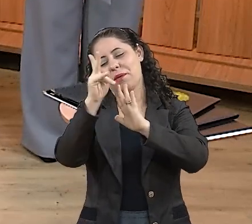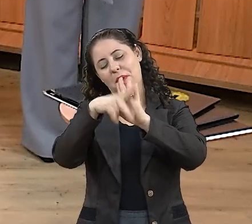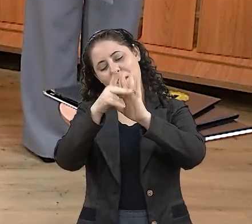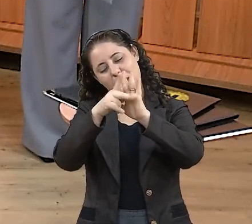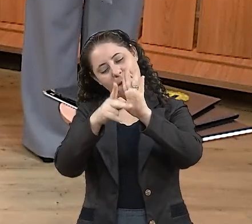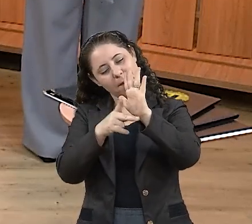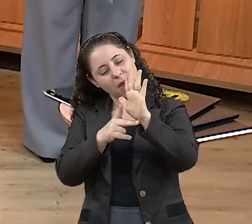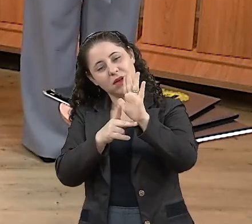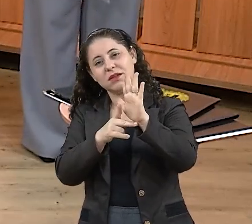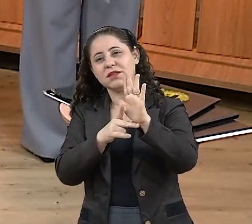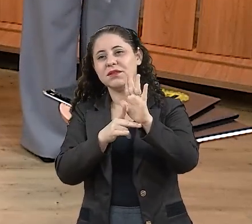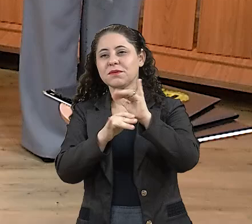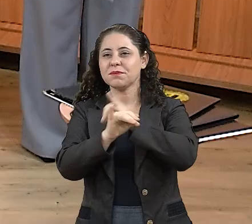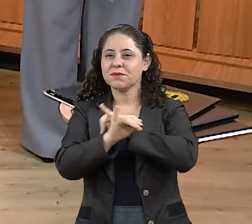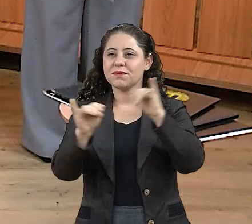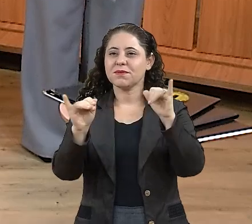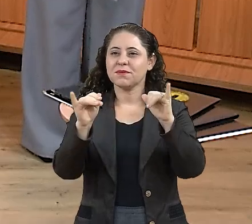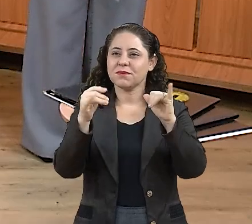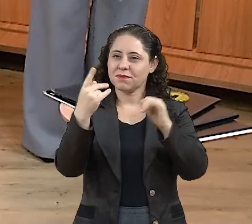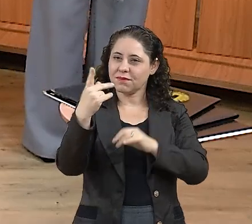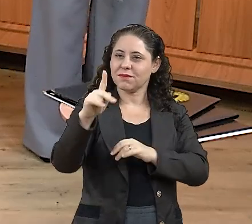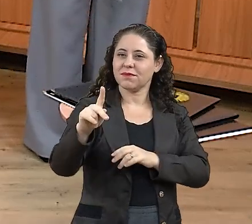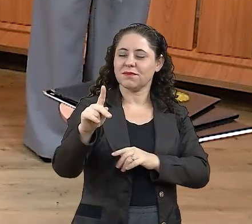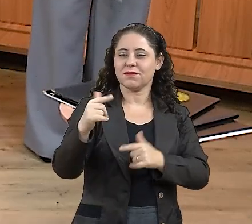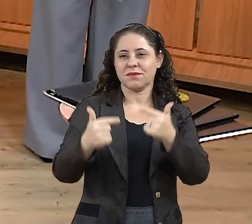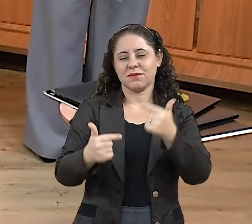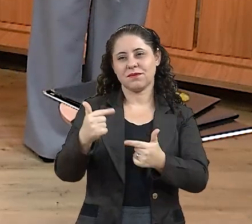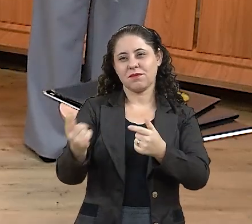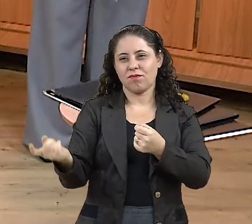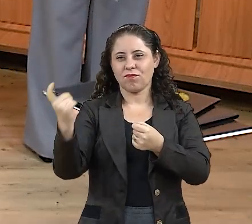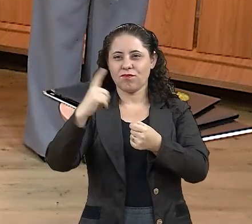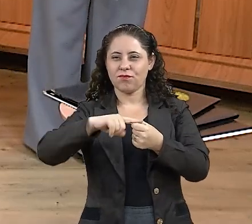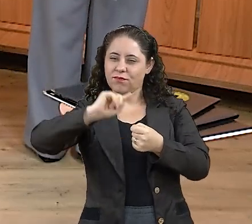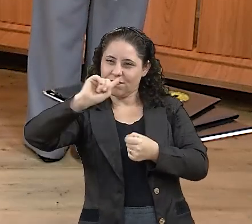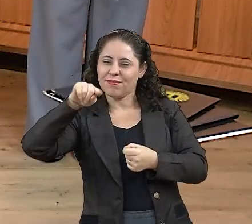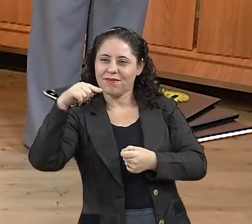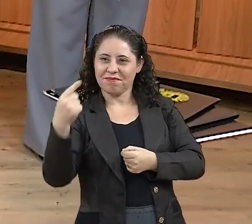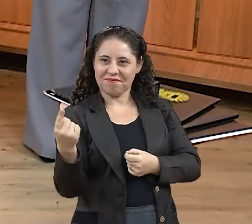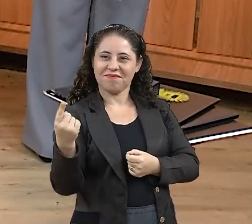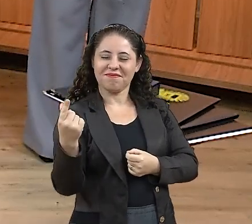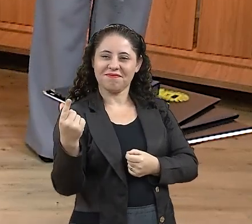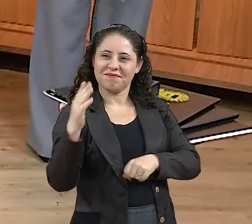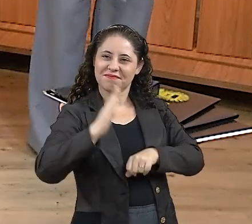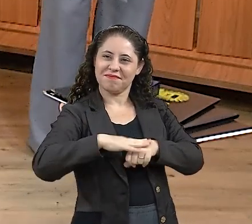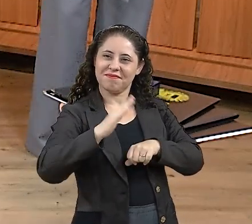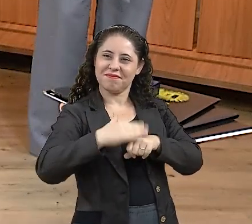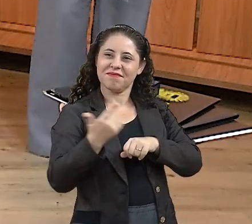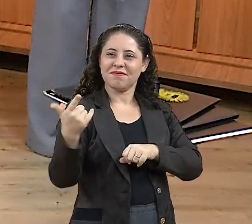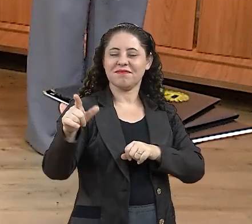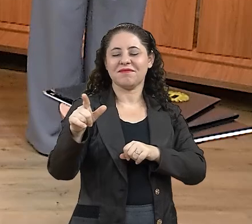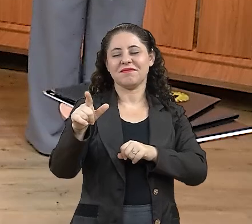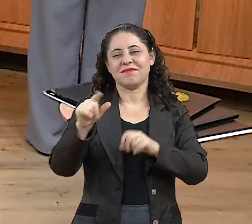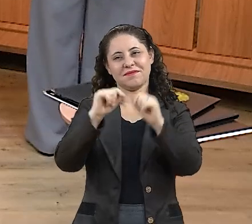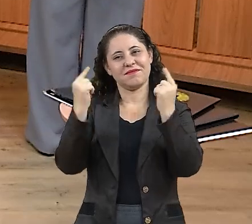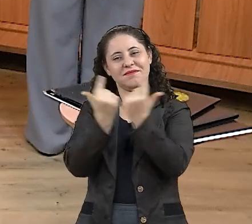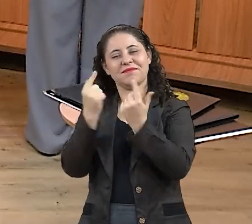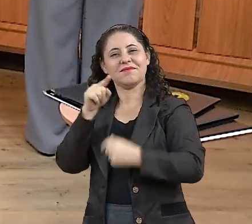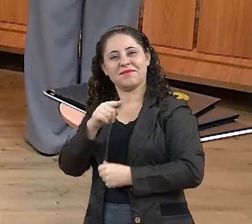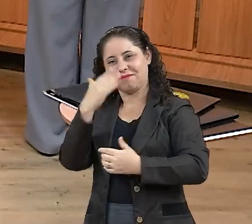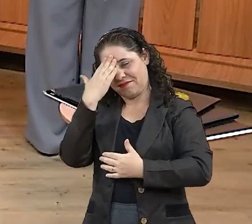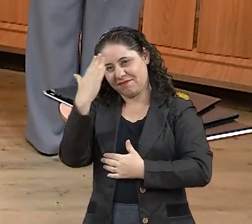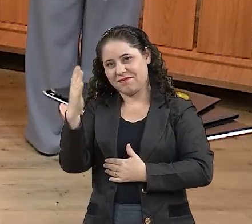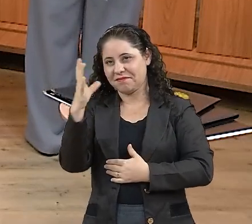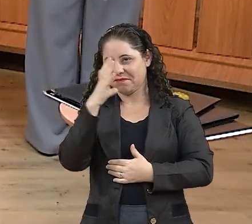programação do seu Legislativo. A gente volta numa próxima oportunidade com mais um Assembleia e você.